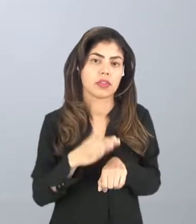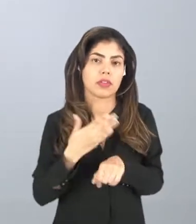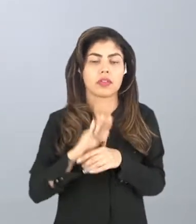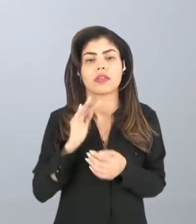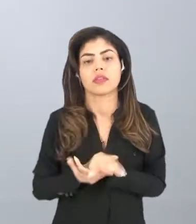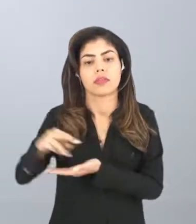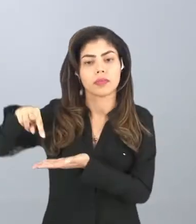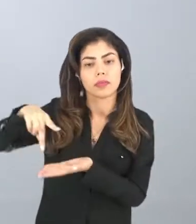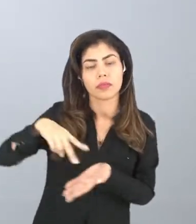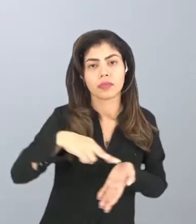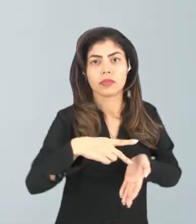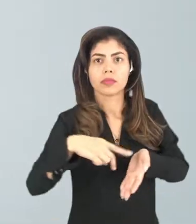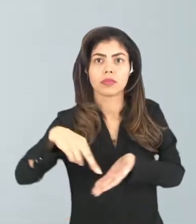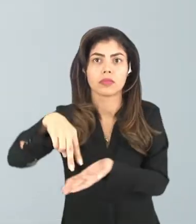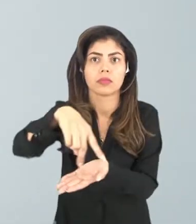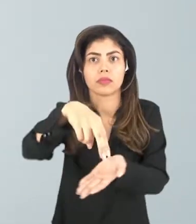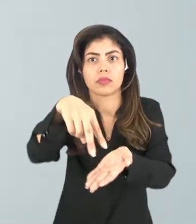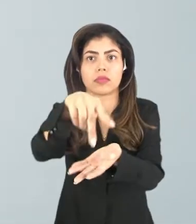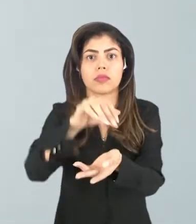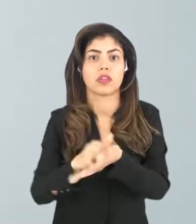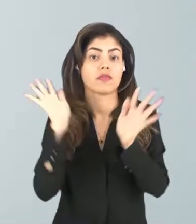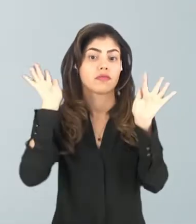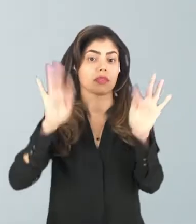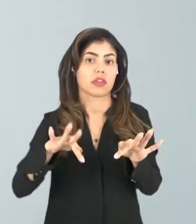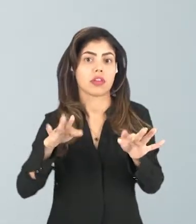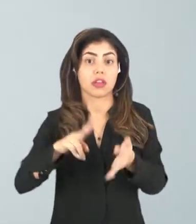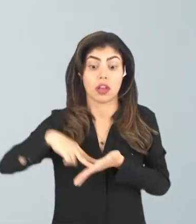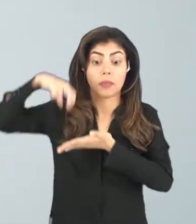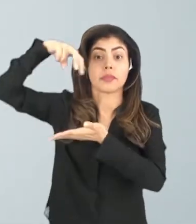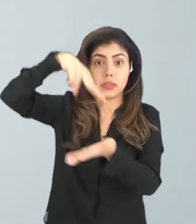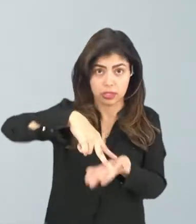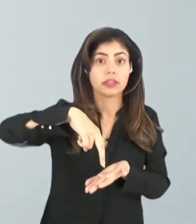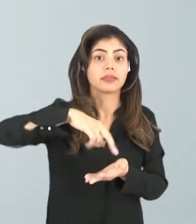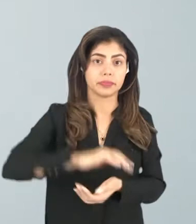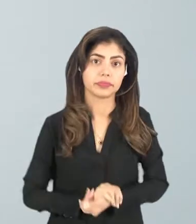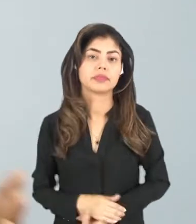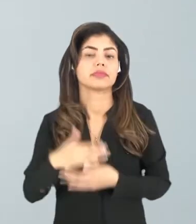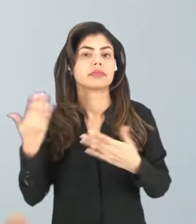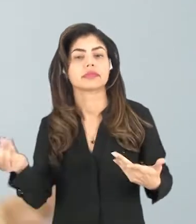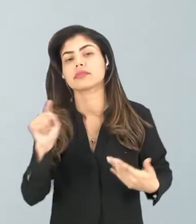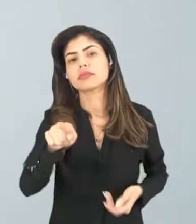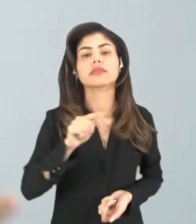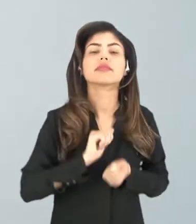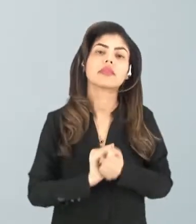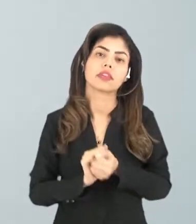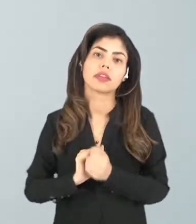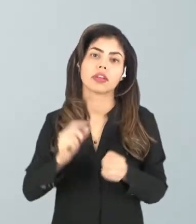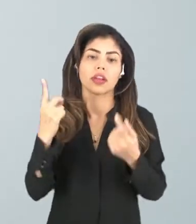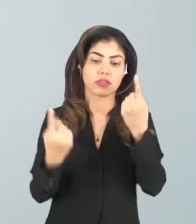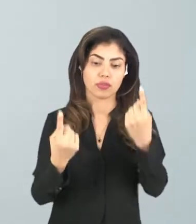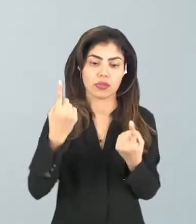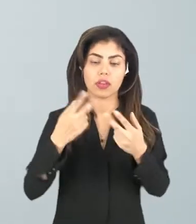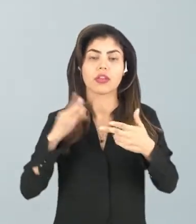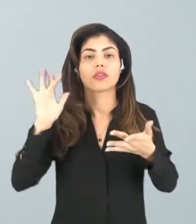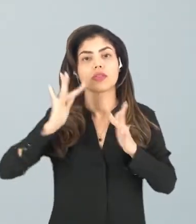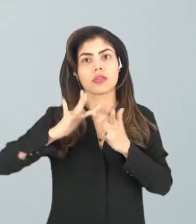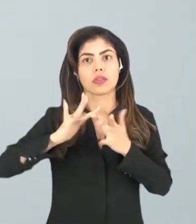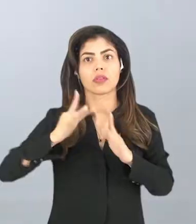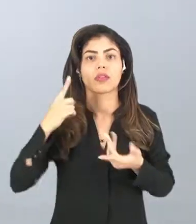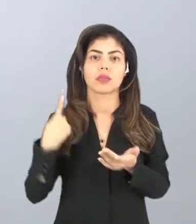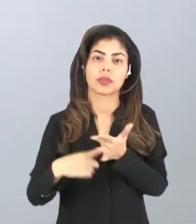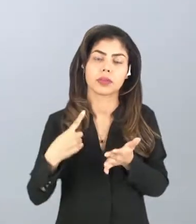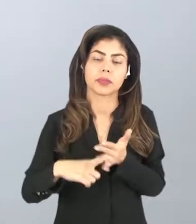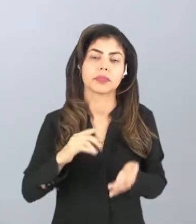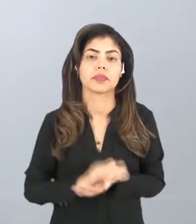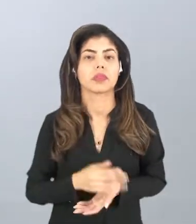trilha até chegar ao nosso objetivo final, que é pular de asa delta. Então, tem gente que faz aquelas duas combinações,